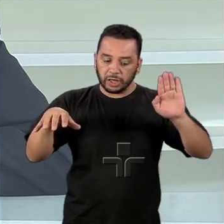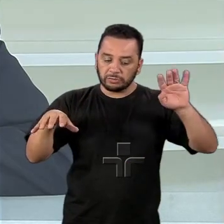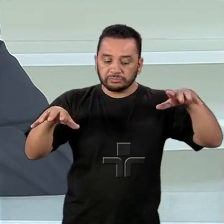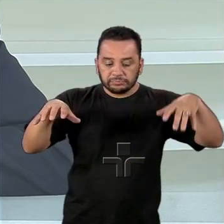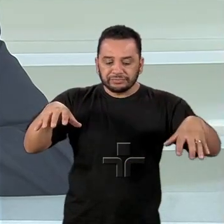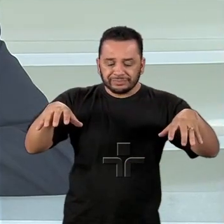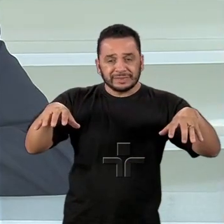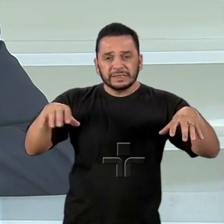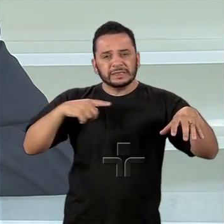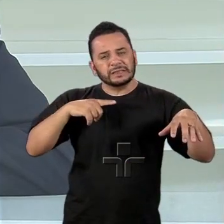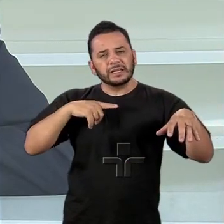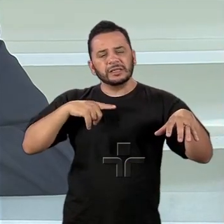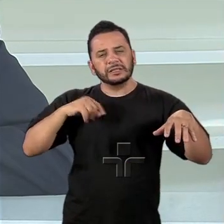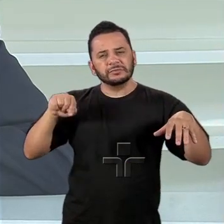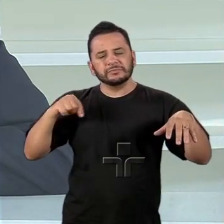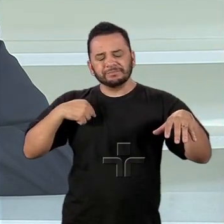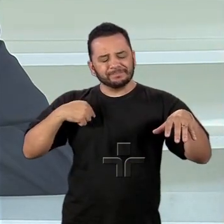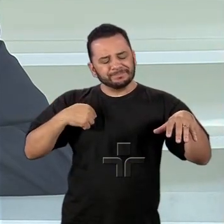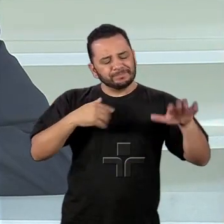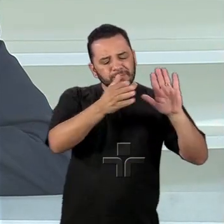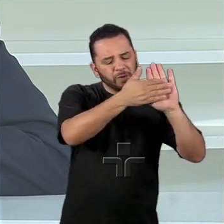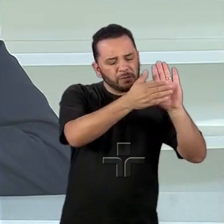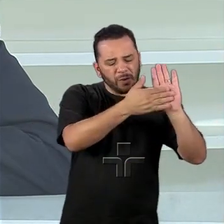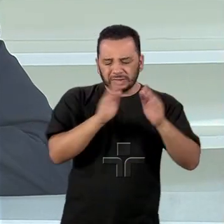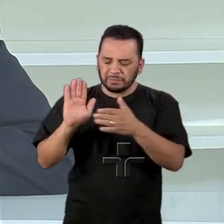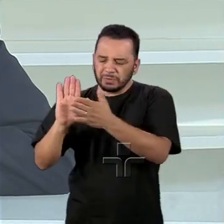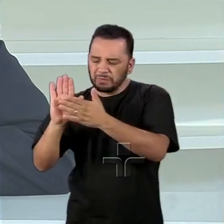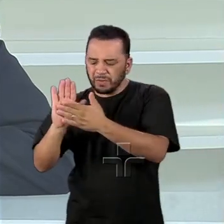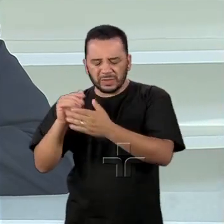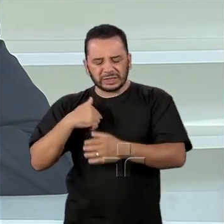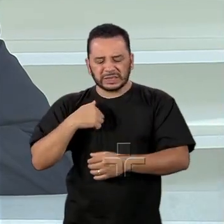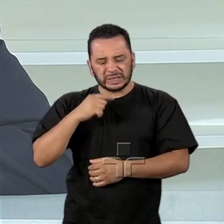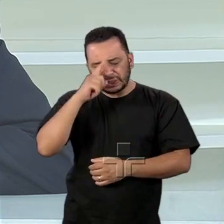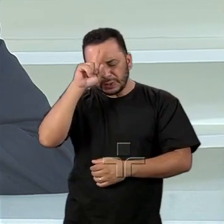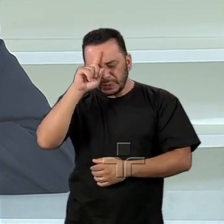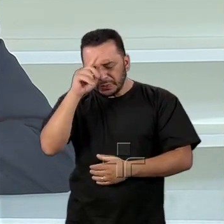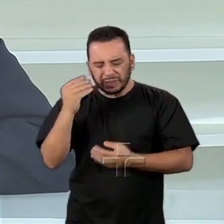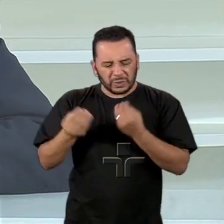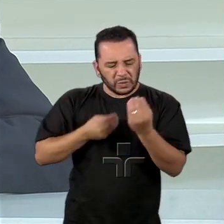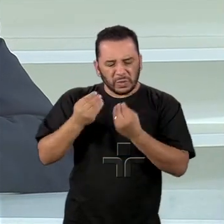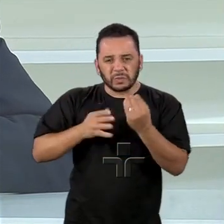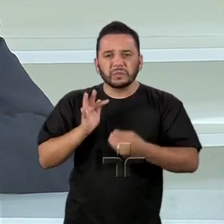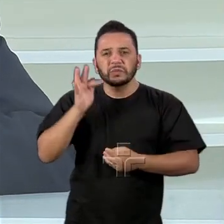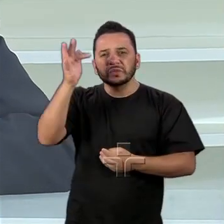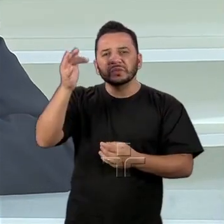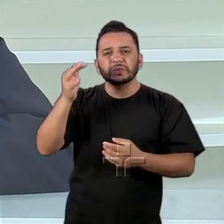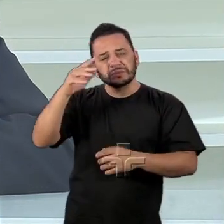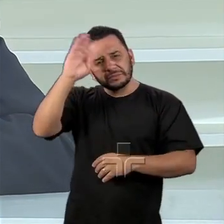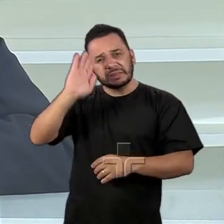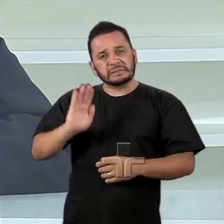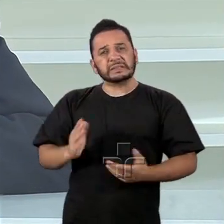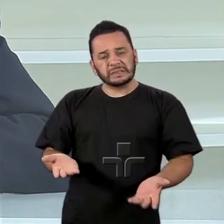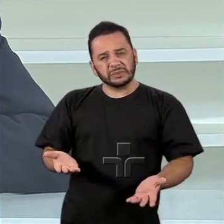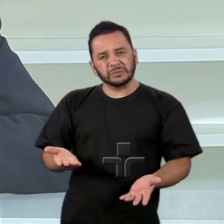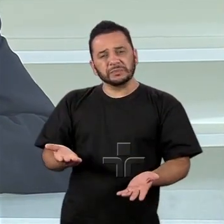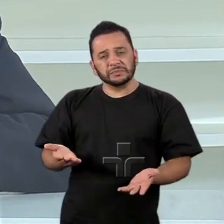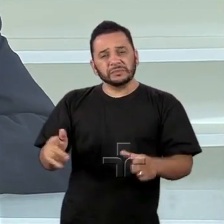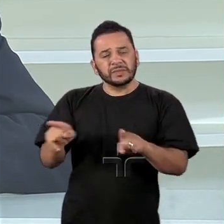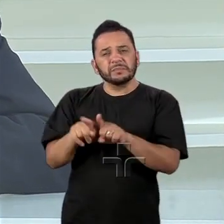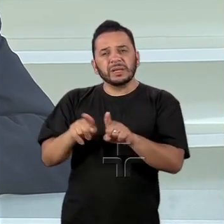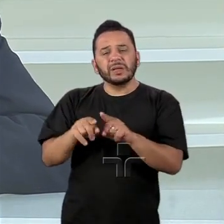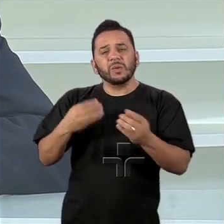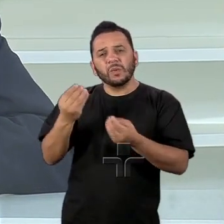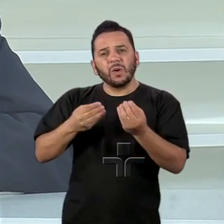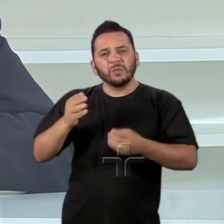sobre o futuro das relações exteriores do Brasil e o lugar do Brasil no mundo, que é o que